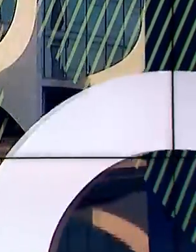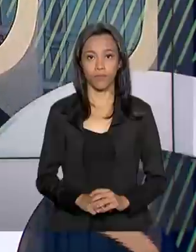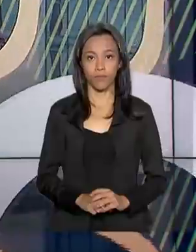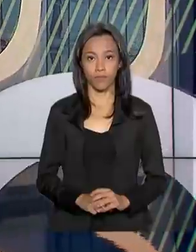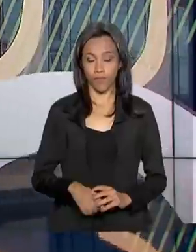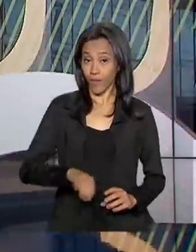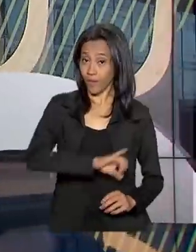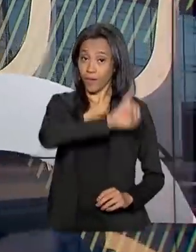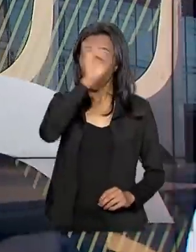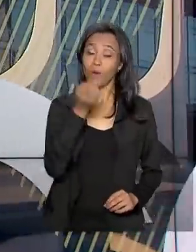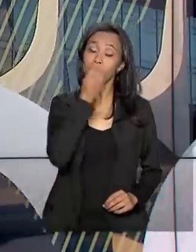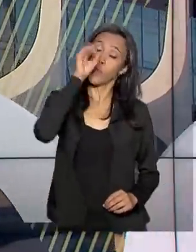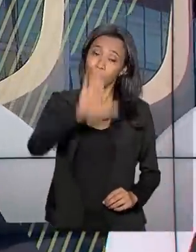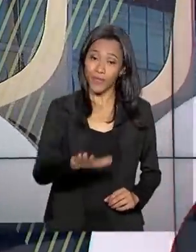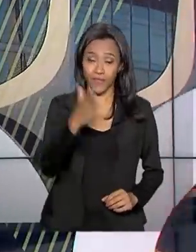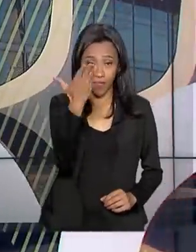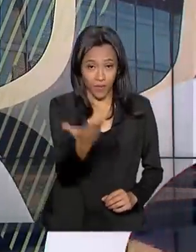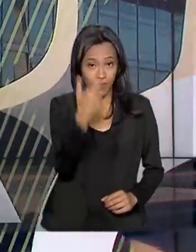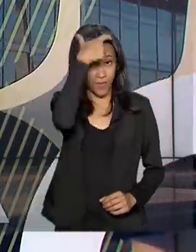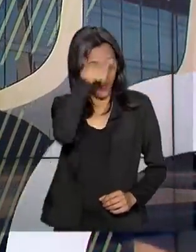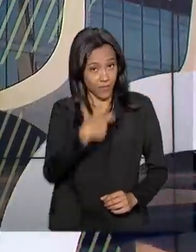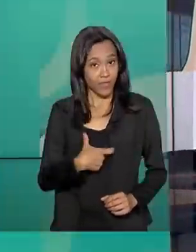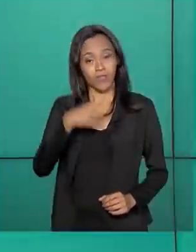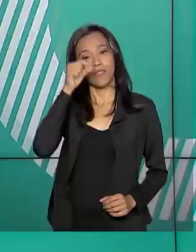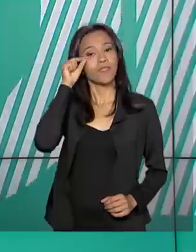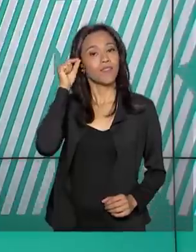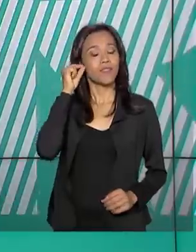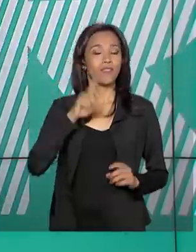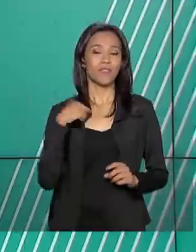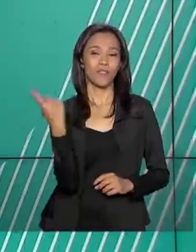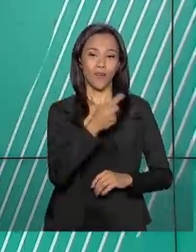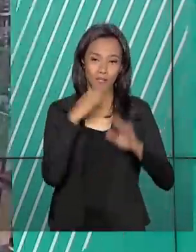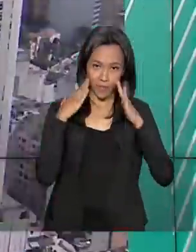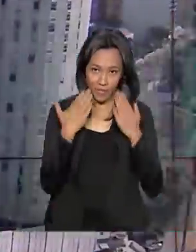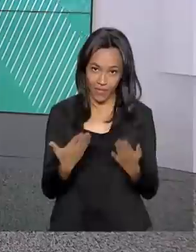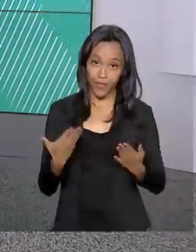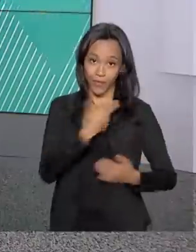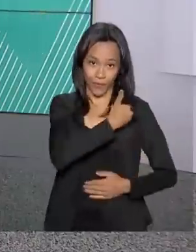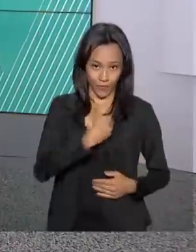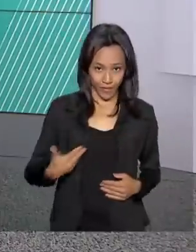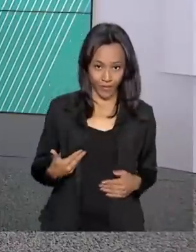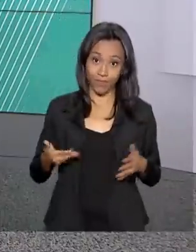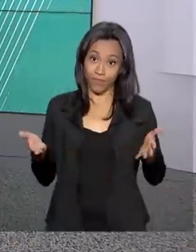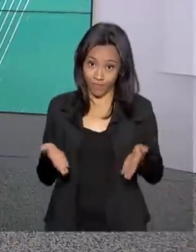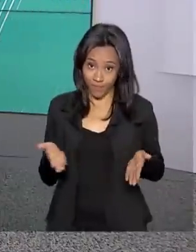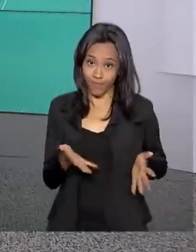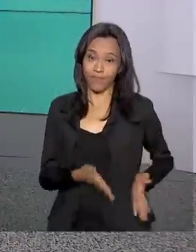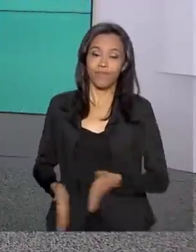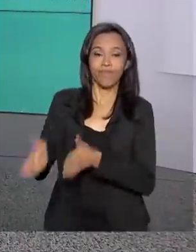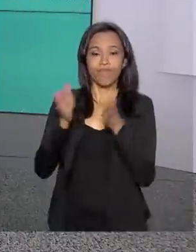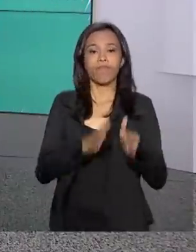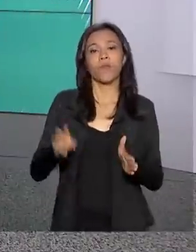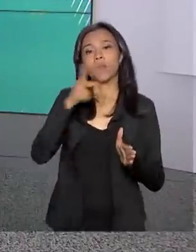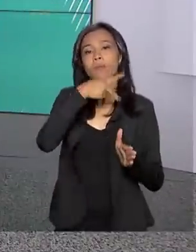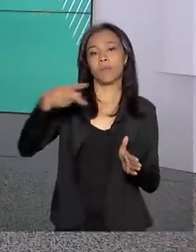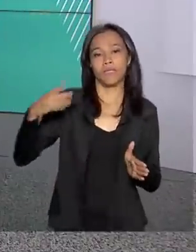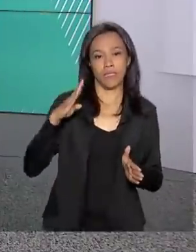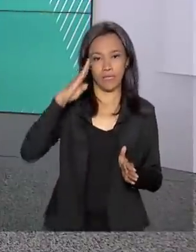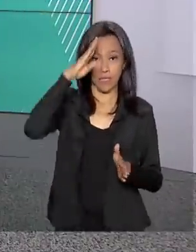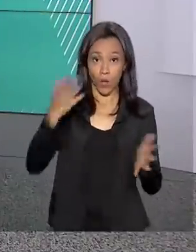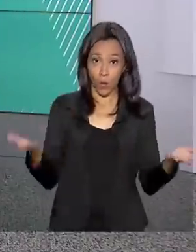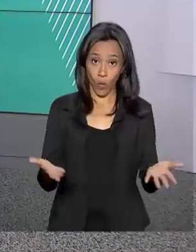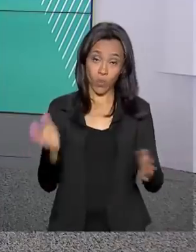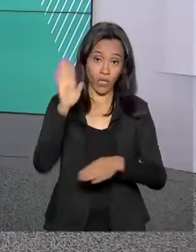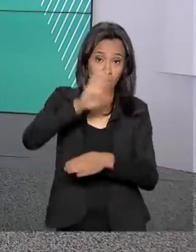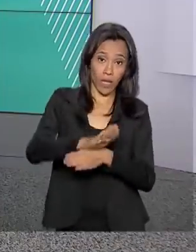Olá, boa tarde para você. Eu sou Roberto Camargo e está no ar o Governo Agora. O presidente Jair Bolsonaro inaugura